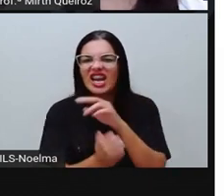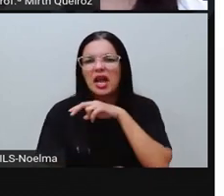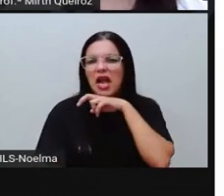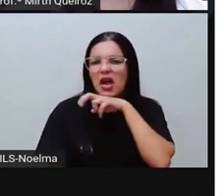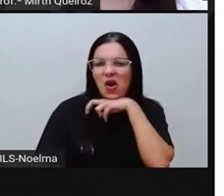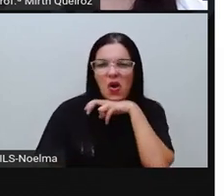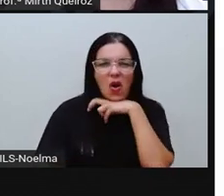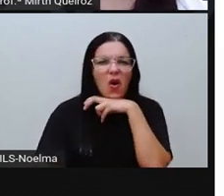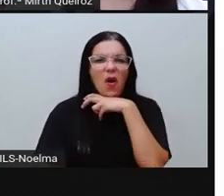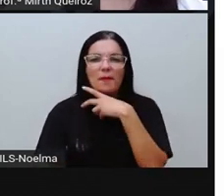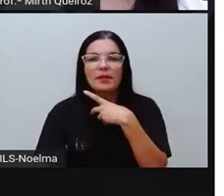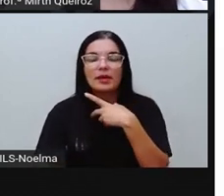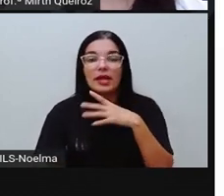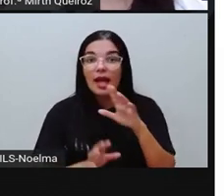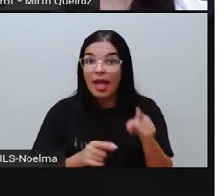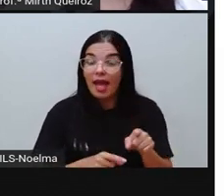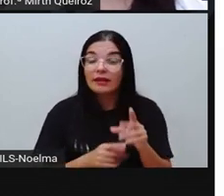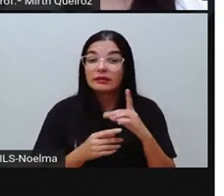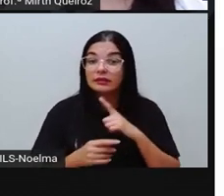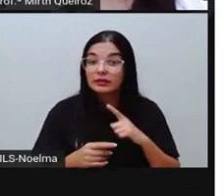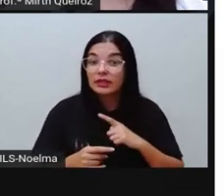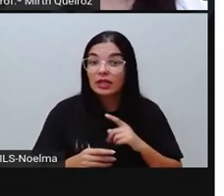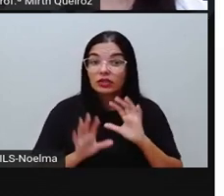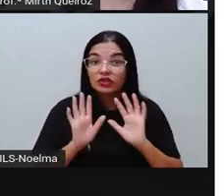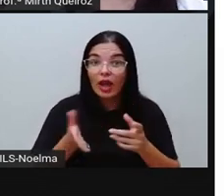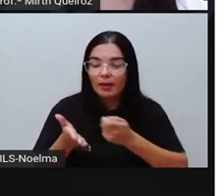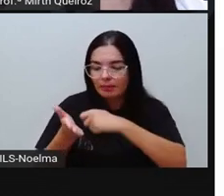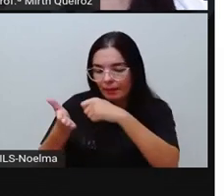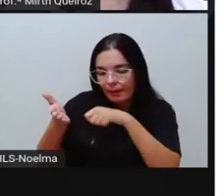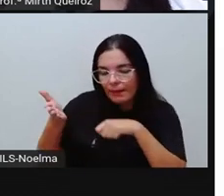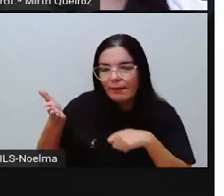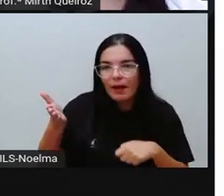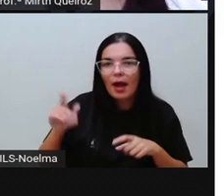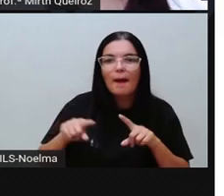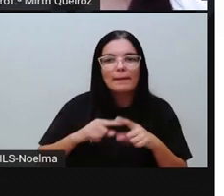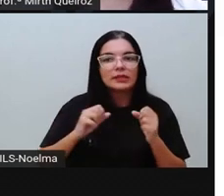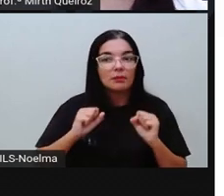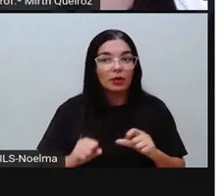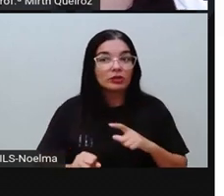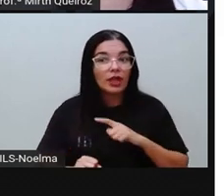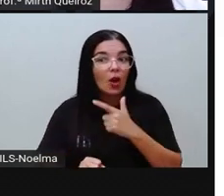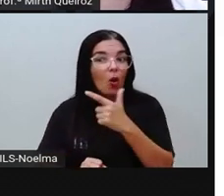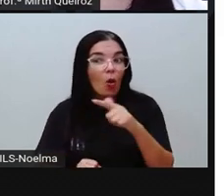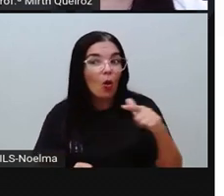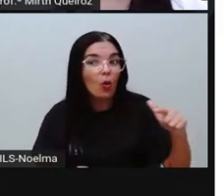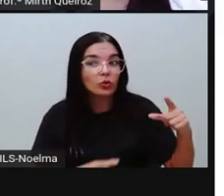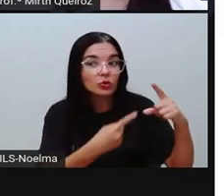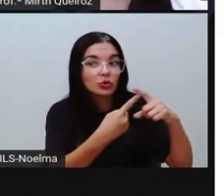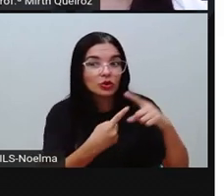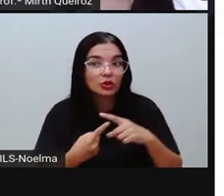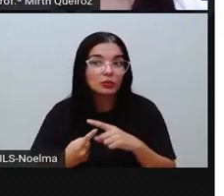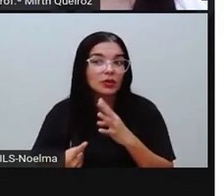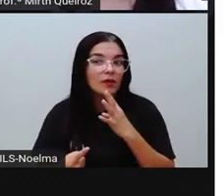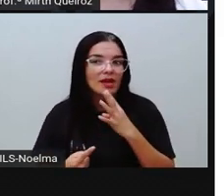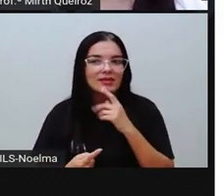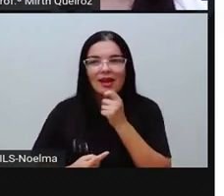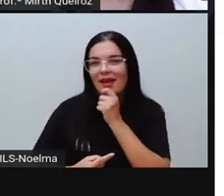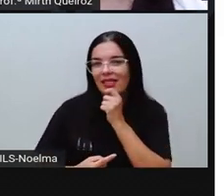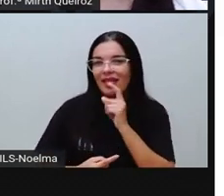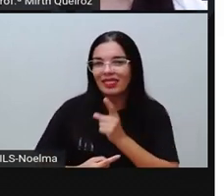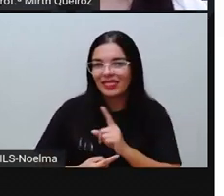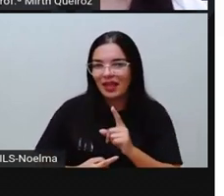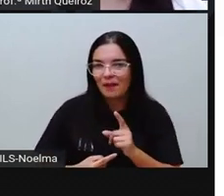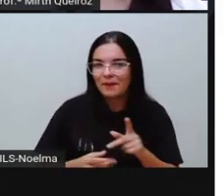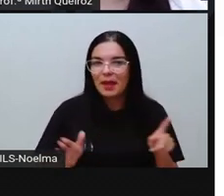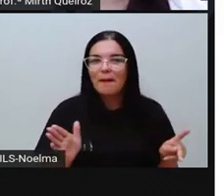catalogadas, né? Que a gente conhece, mas podem existir outras espécies? Podem sim, certo? São exemplos de animais pertencentes